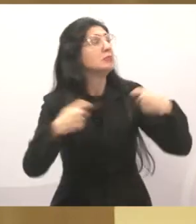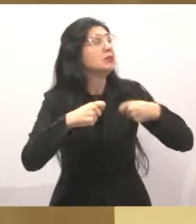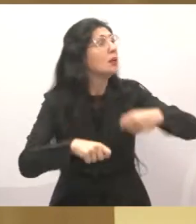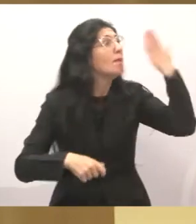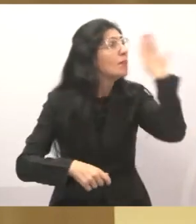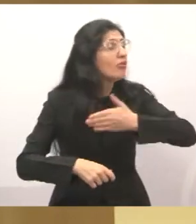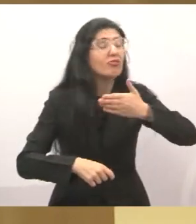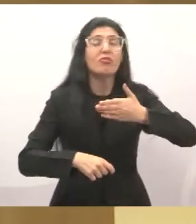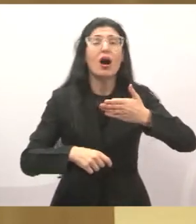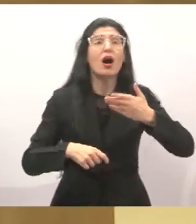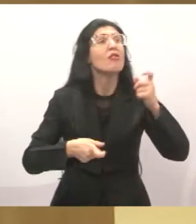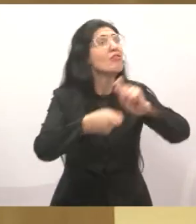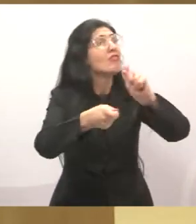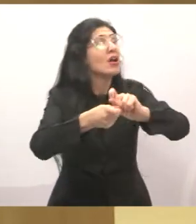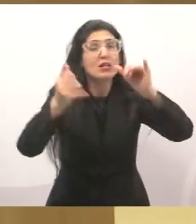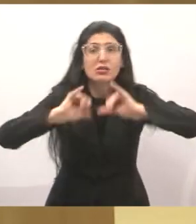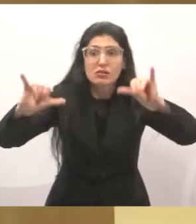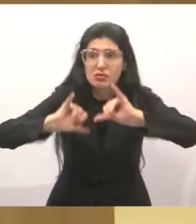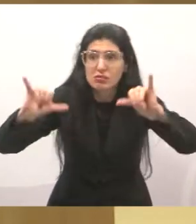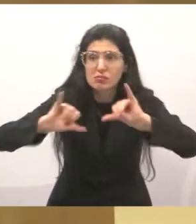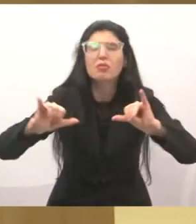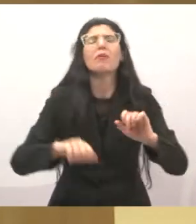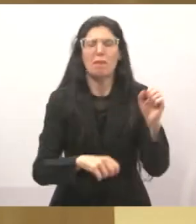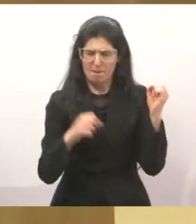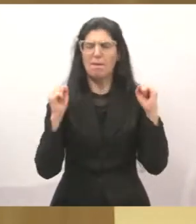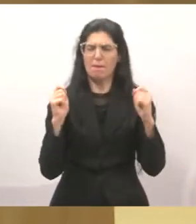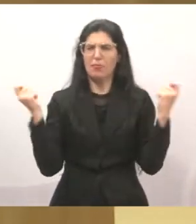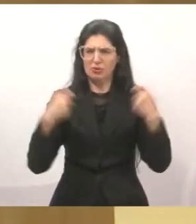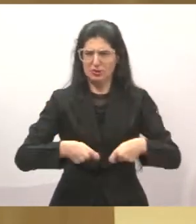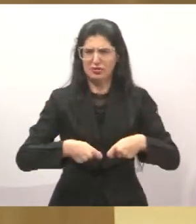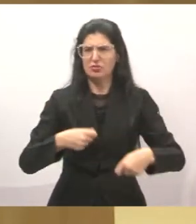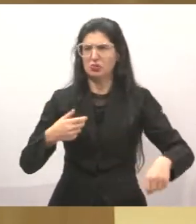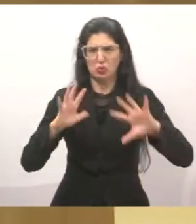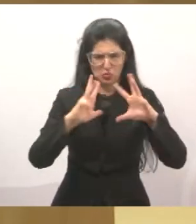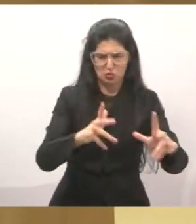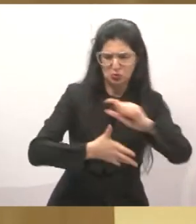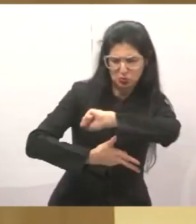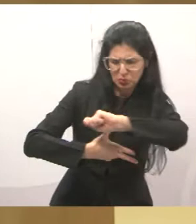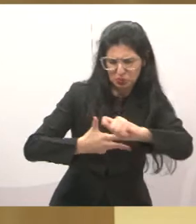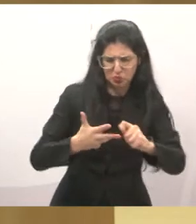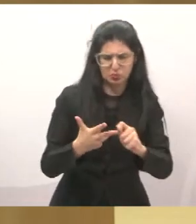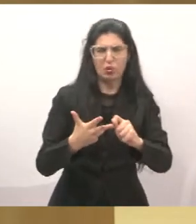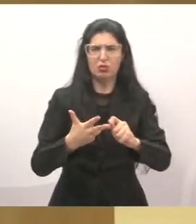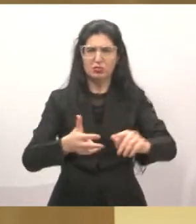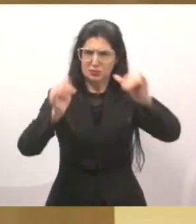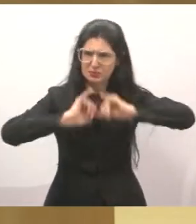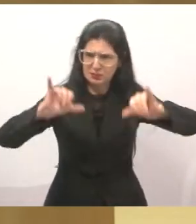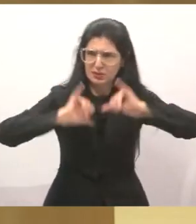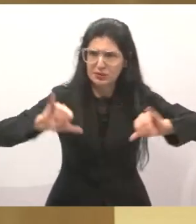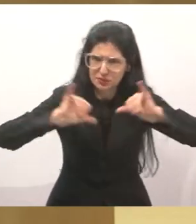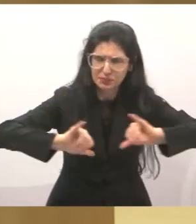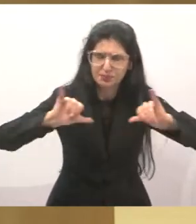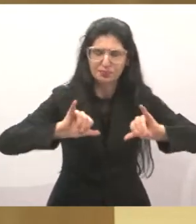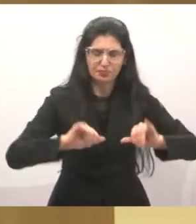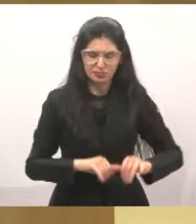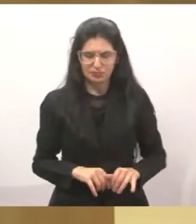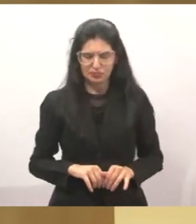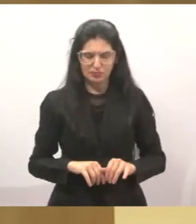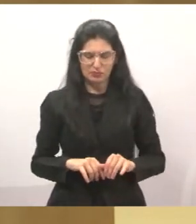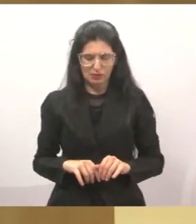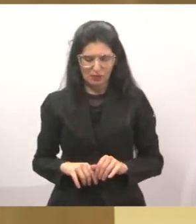publicidade dos atos do poder público. Então, é um instrumento não de